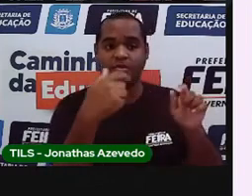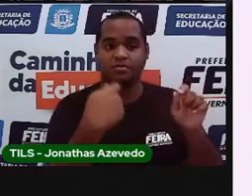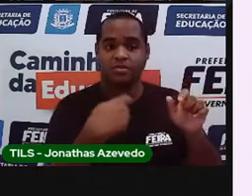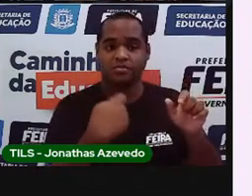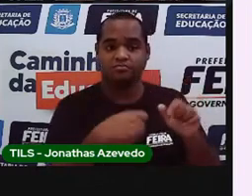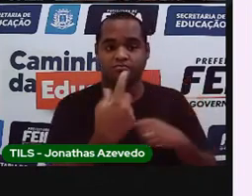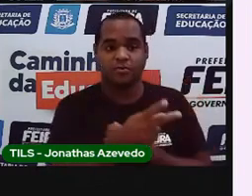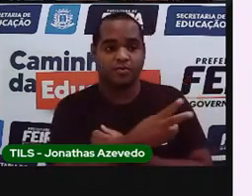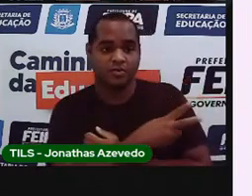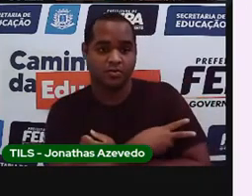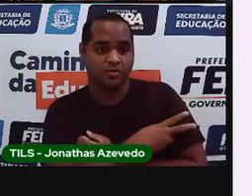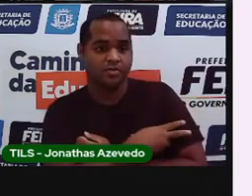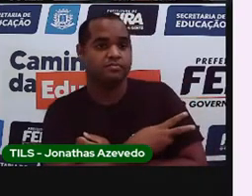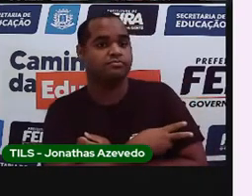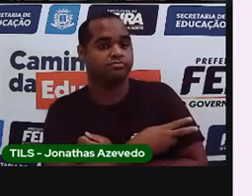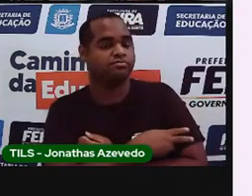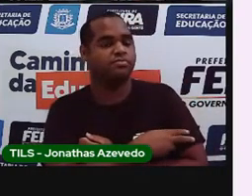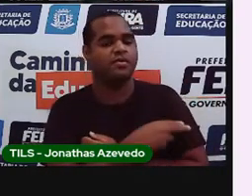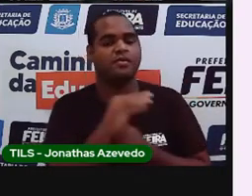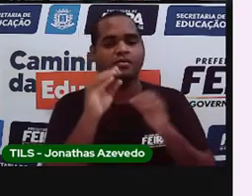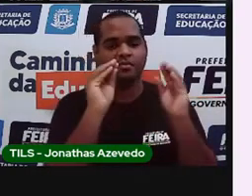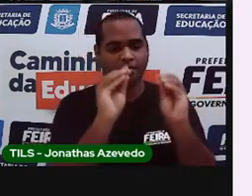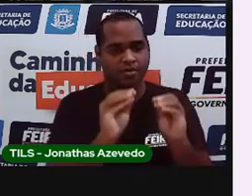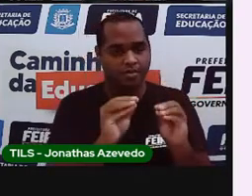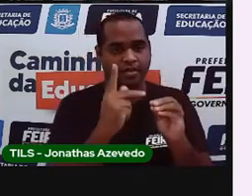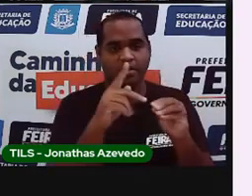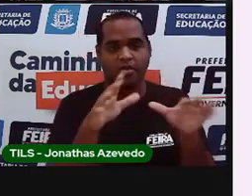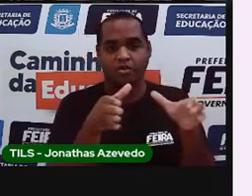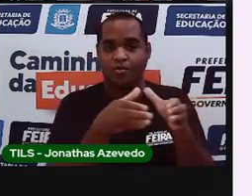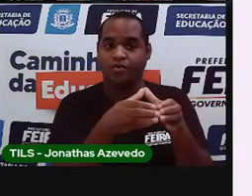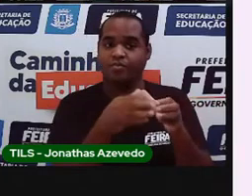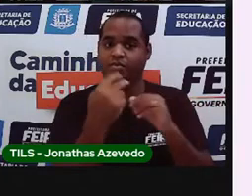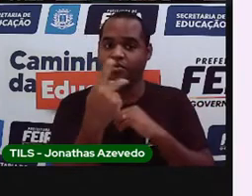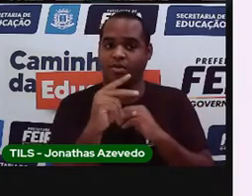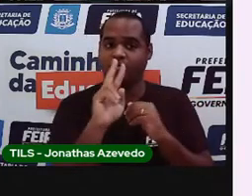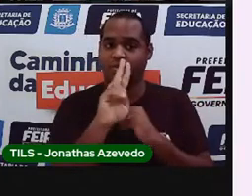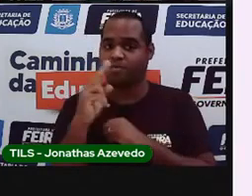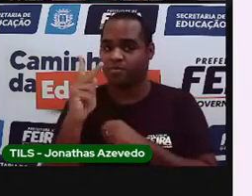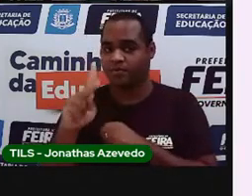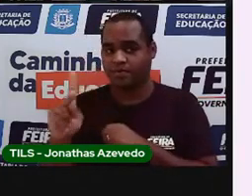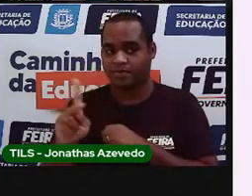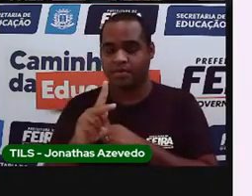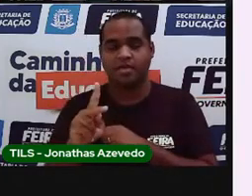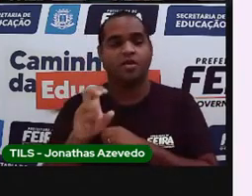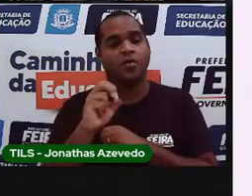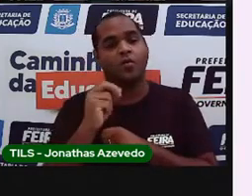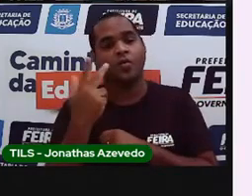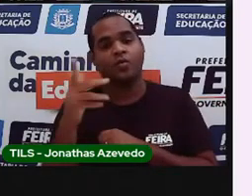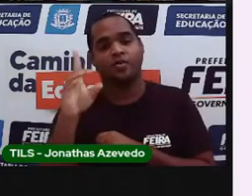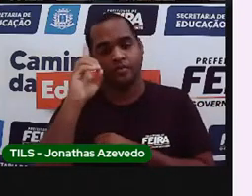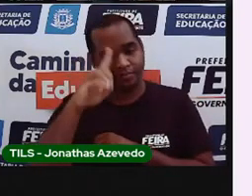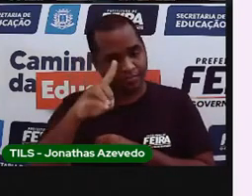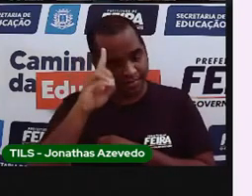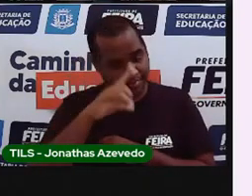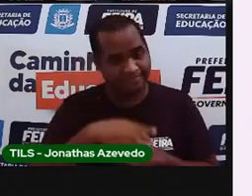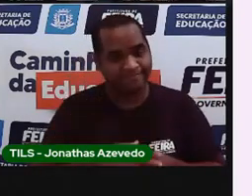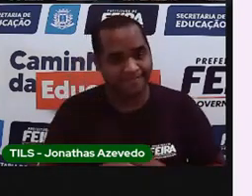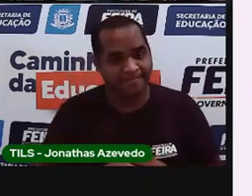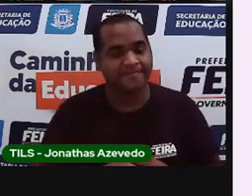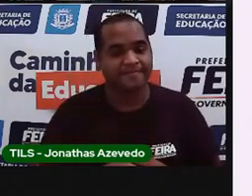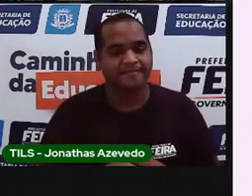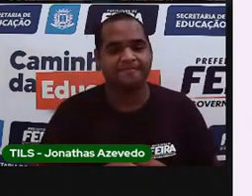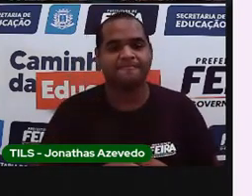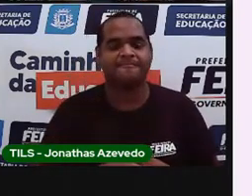a série, você é segundo ano, a sua turma, o nome do professor e a data. Ah,